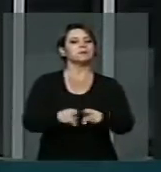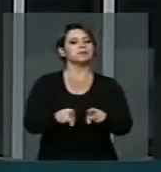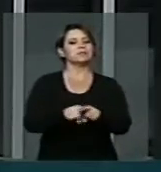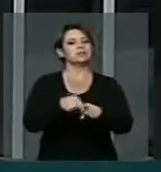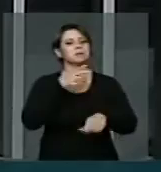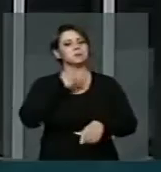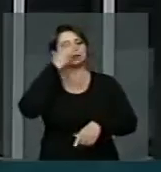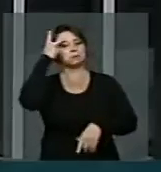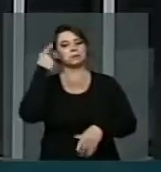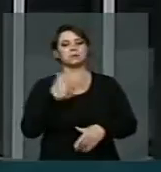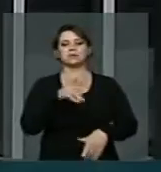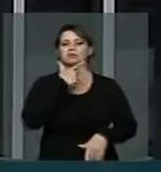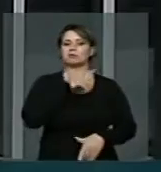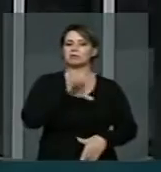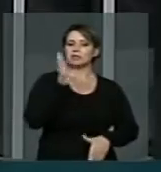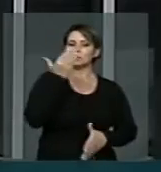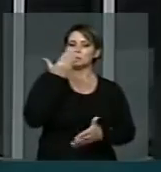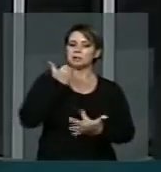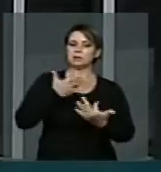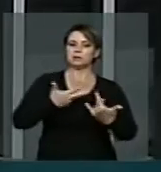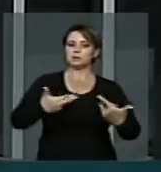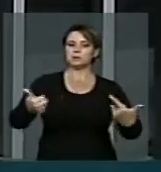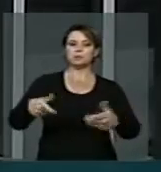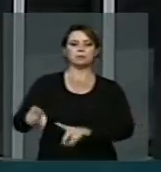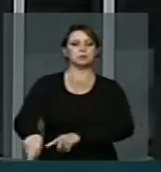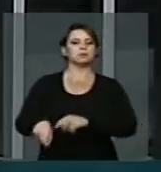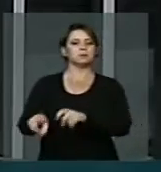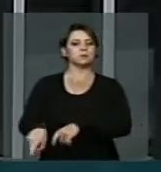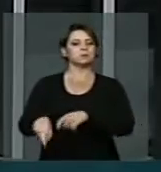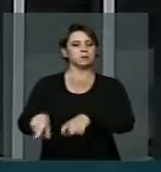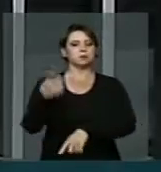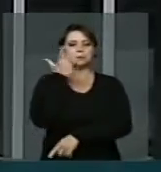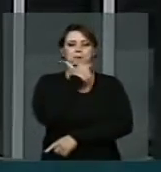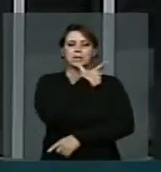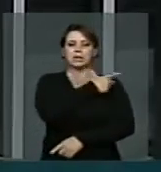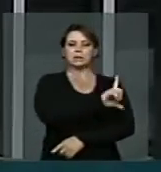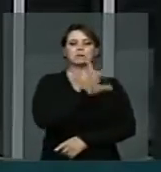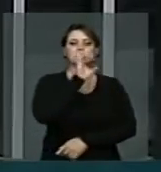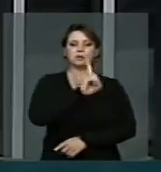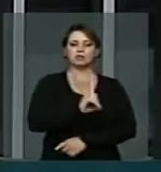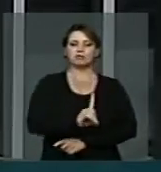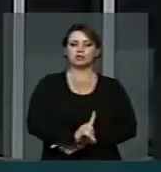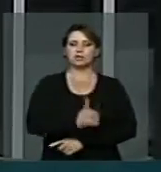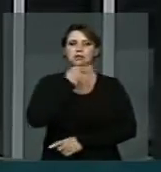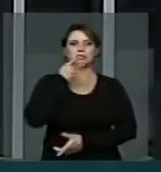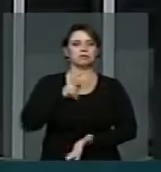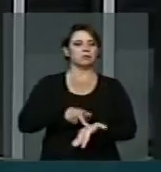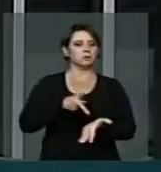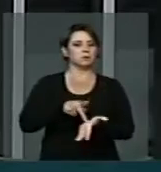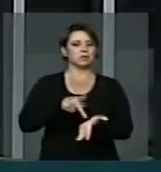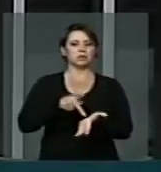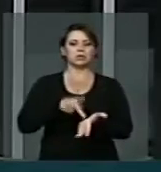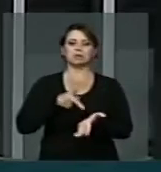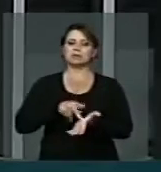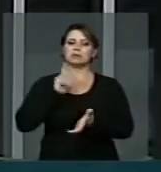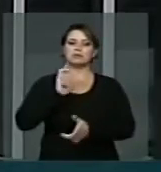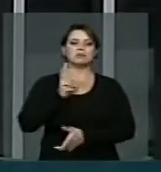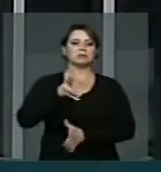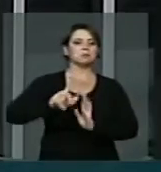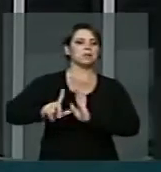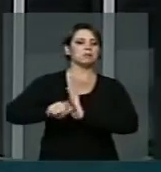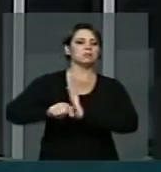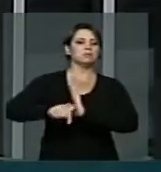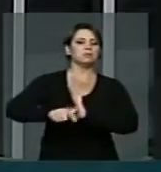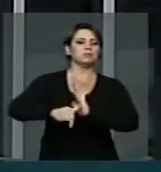alimenta, inclusive os trabalhadores do campo, para quem os direitos mais elementares sempre tardaram a chegar na nossa